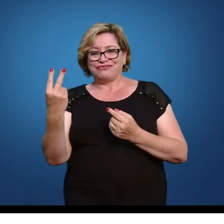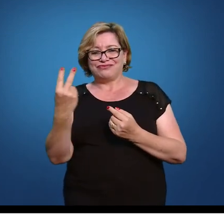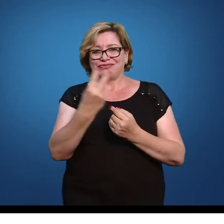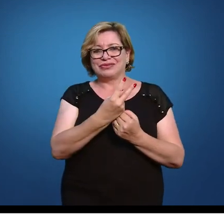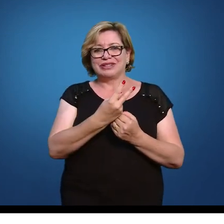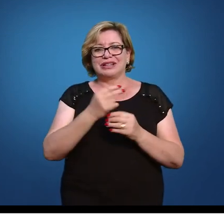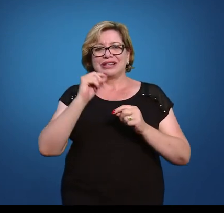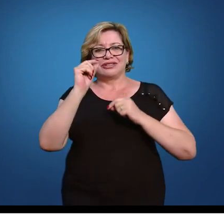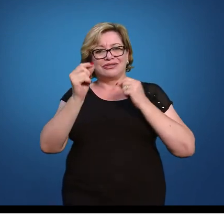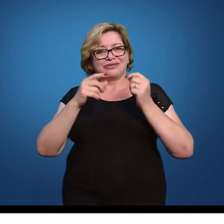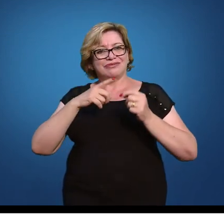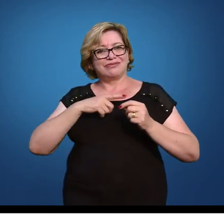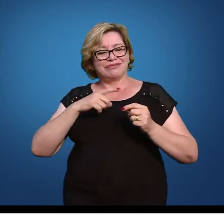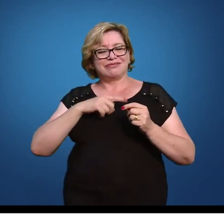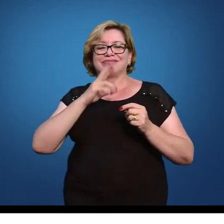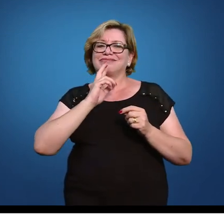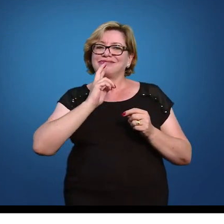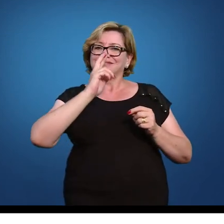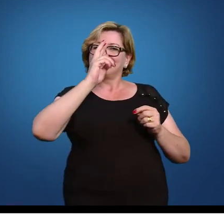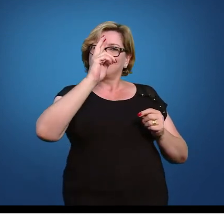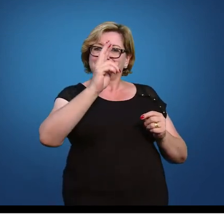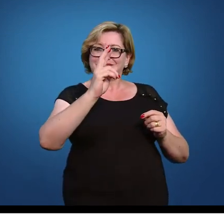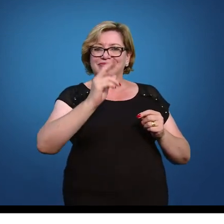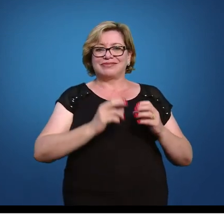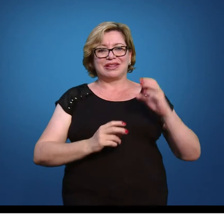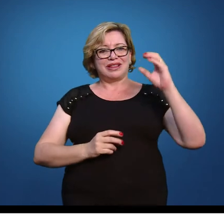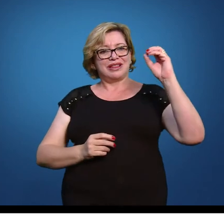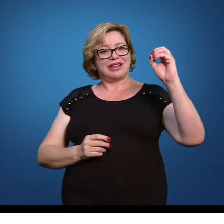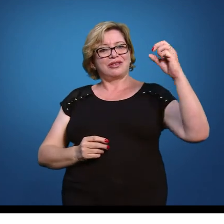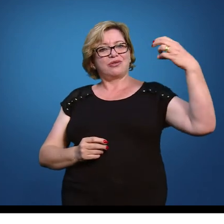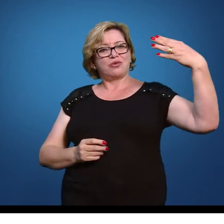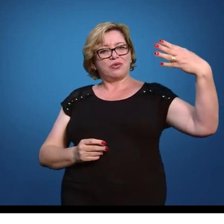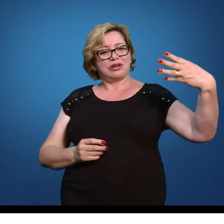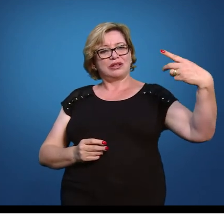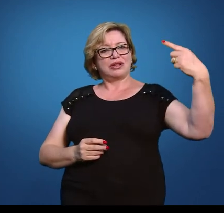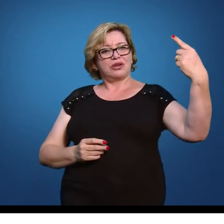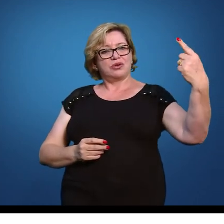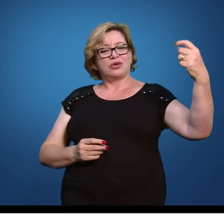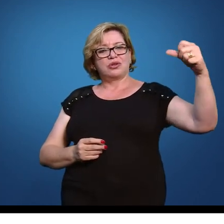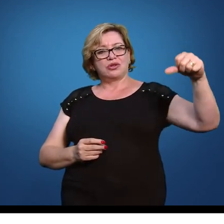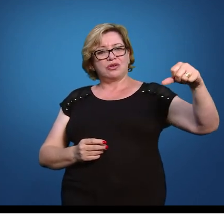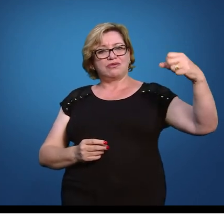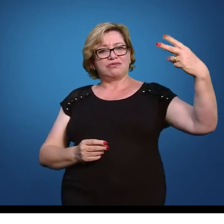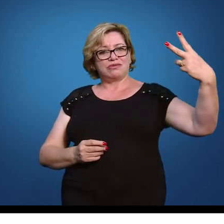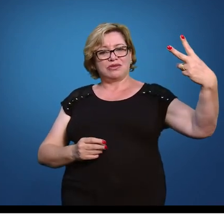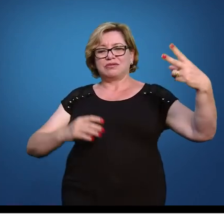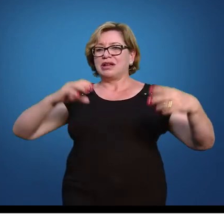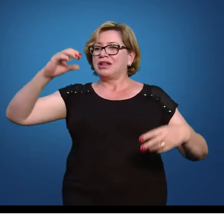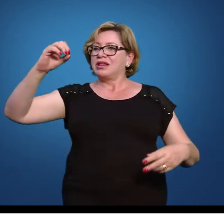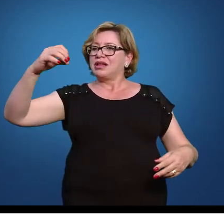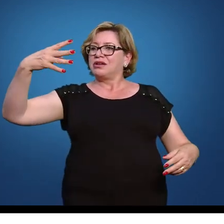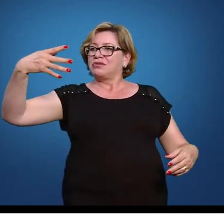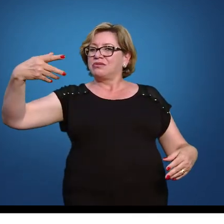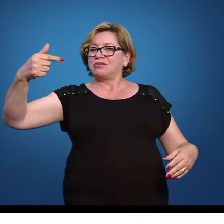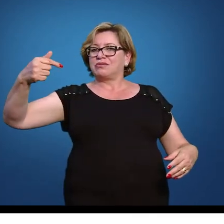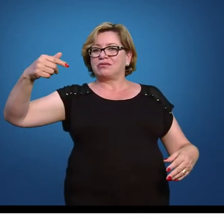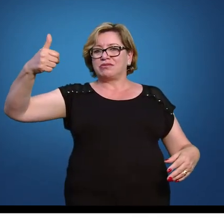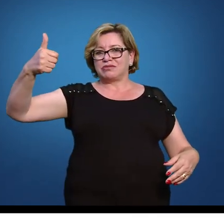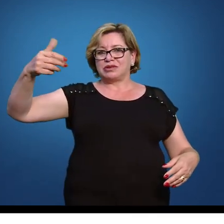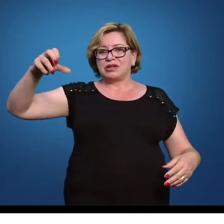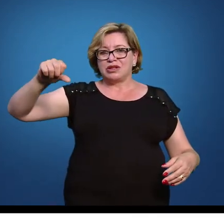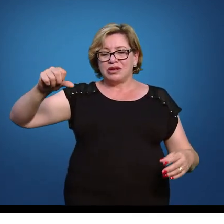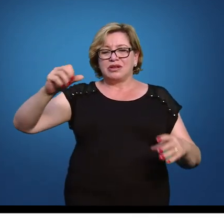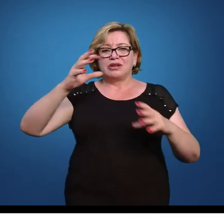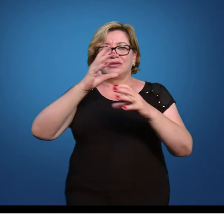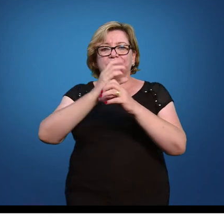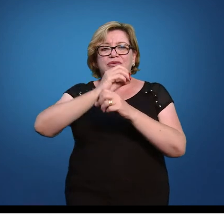e aí eu vou obter meu resultado então eu vou somar 0,4192 mais 0,4719 que